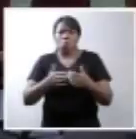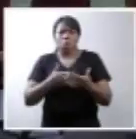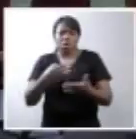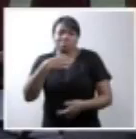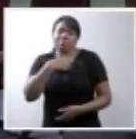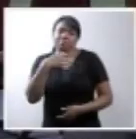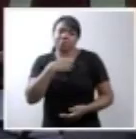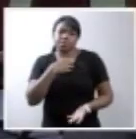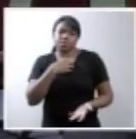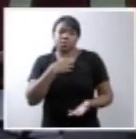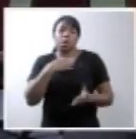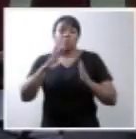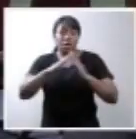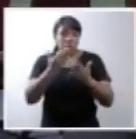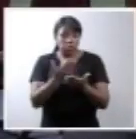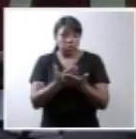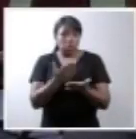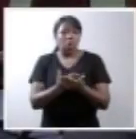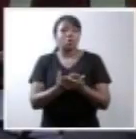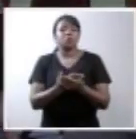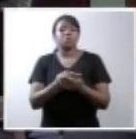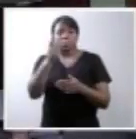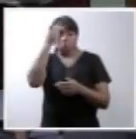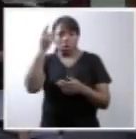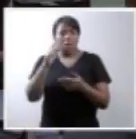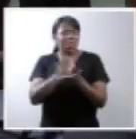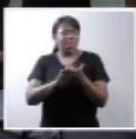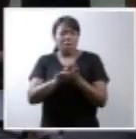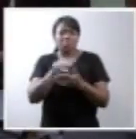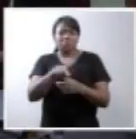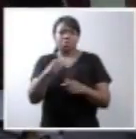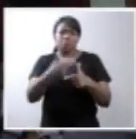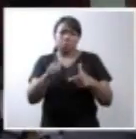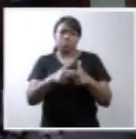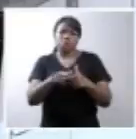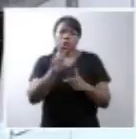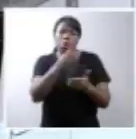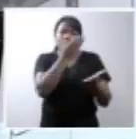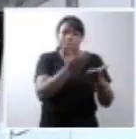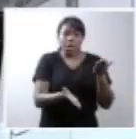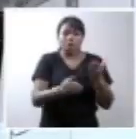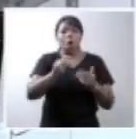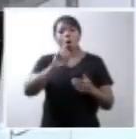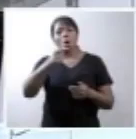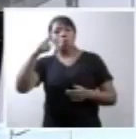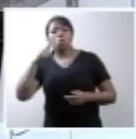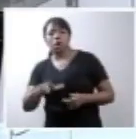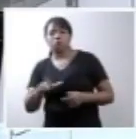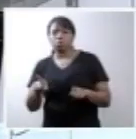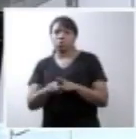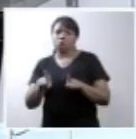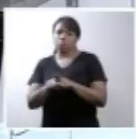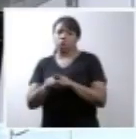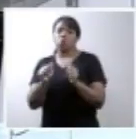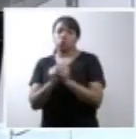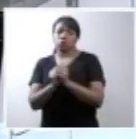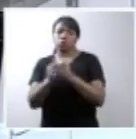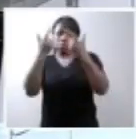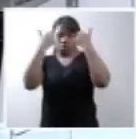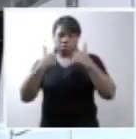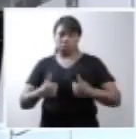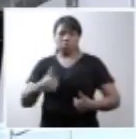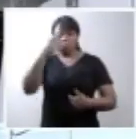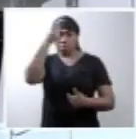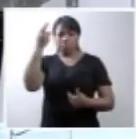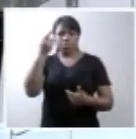Para a Escola de Gente, nenhuma dessas situações acarreta perda ou ganho de humanidade. A humanidade é um